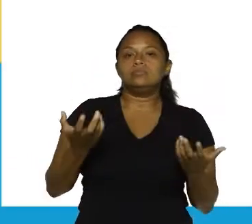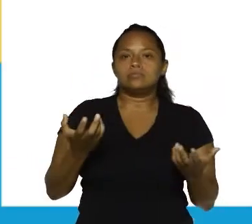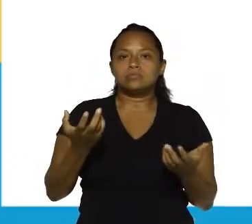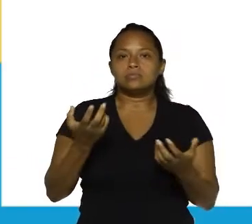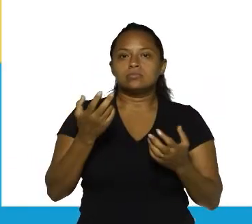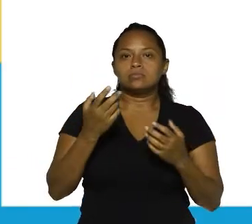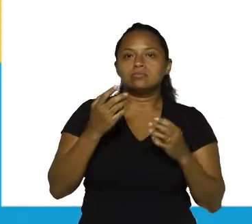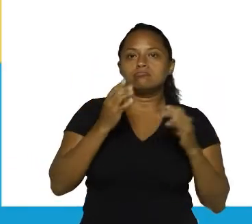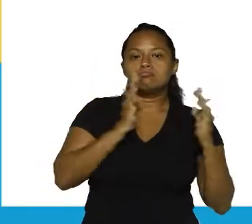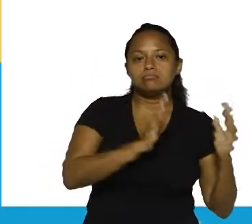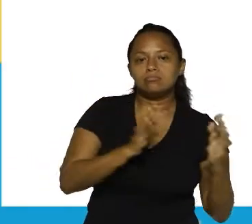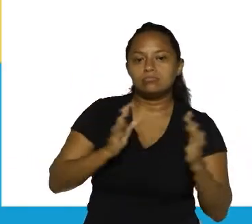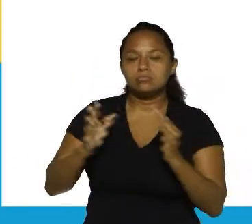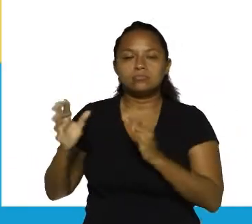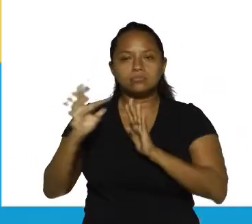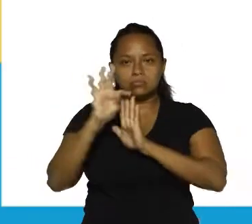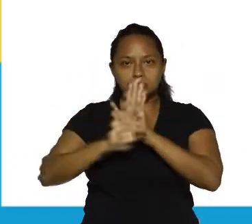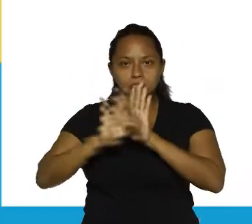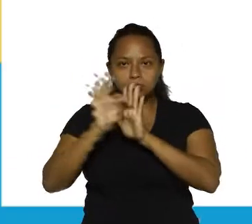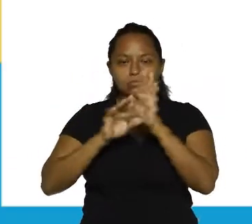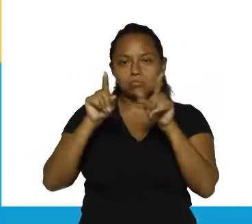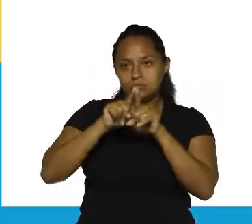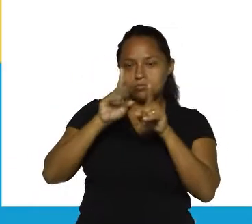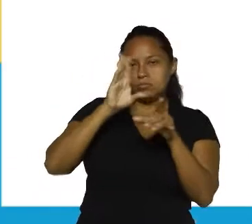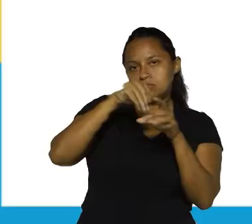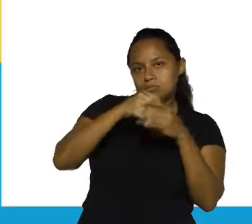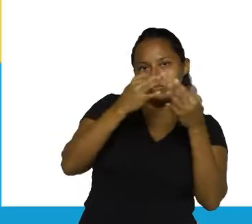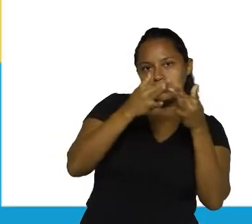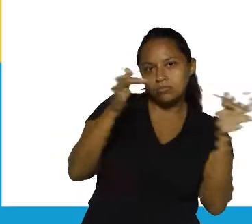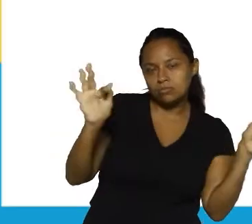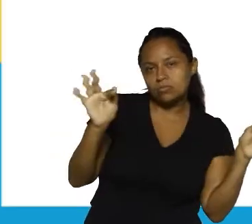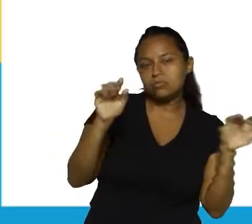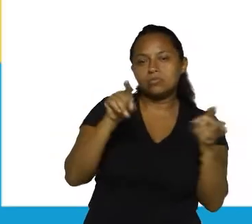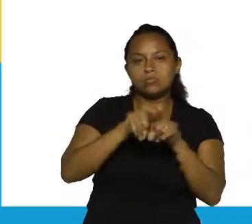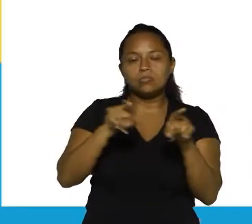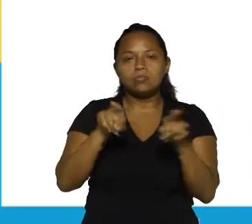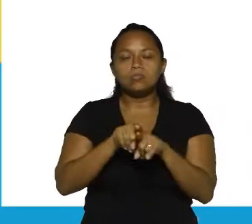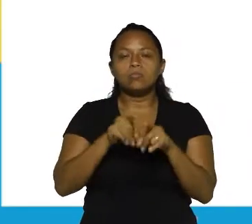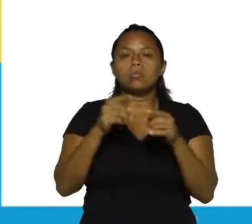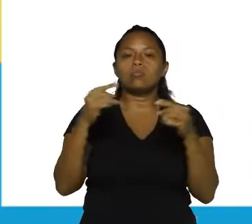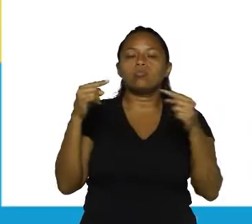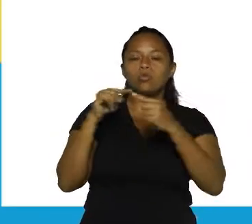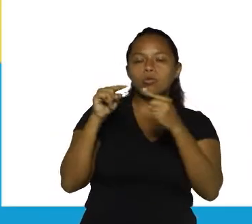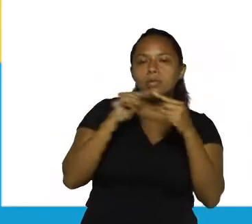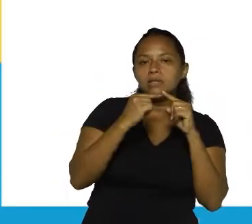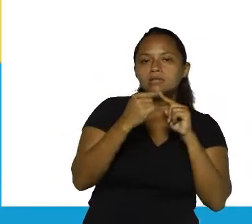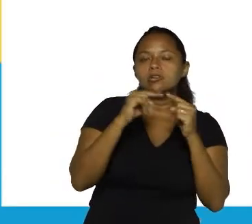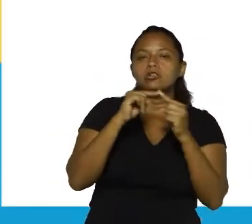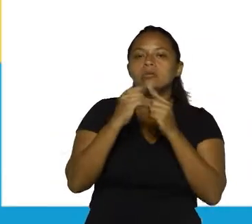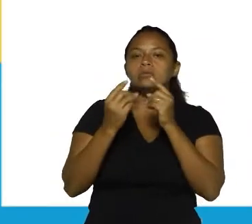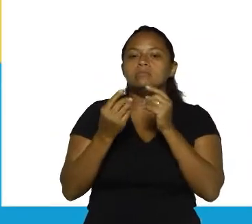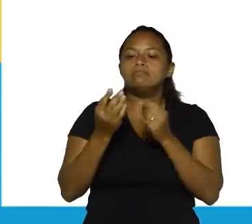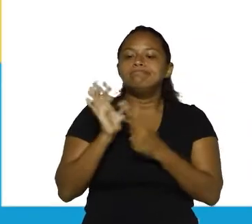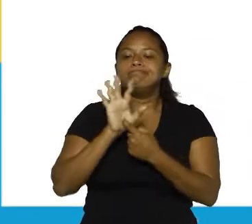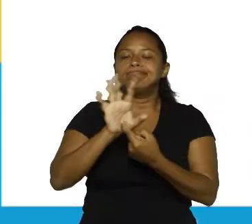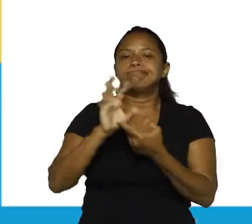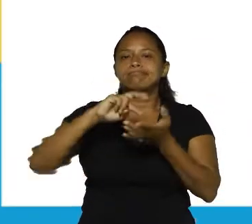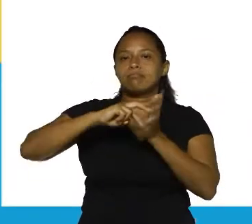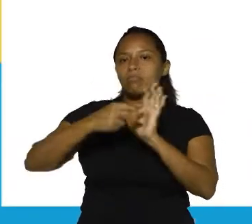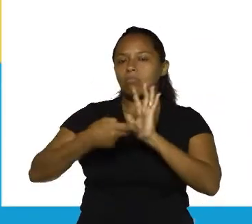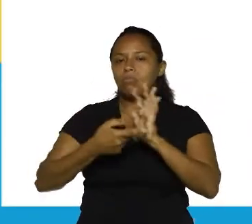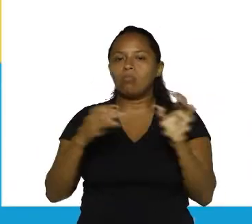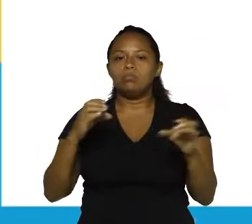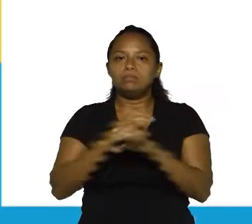as partes de um texto ou as partes de uma frase. Entre as múltiplas combinações possíveis para construir um significado